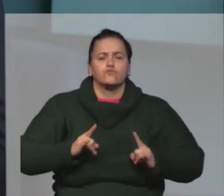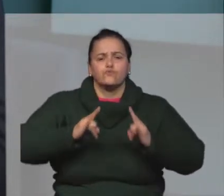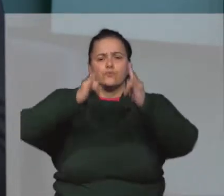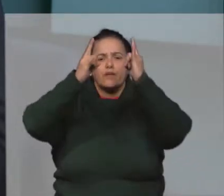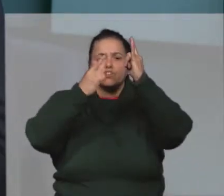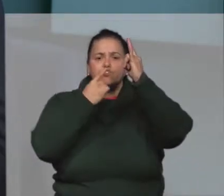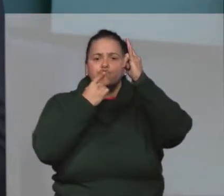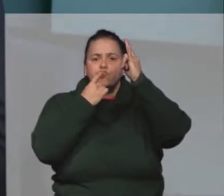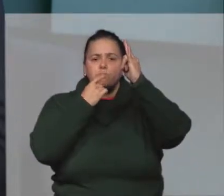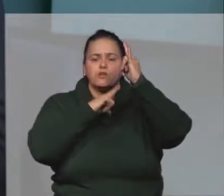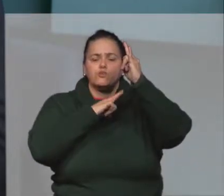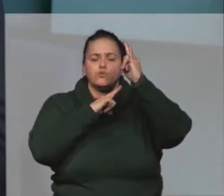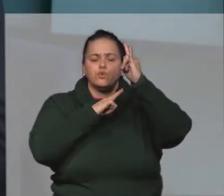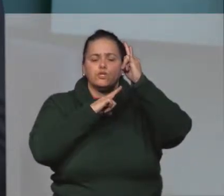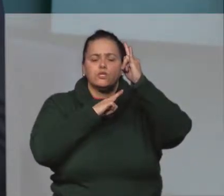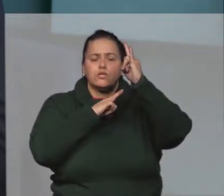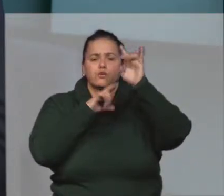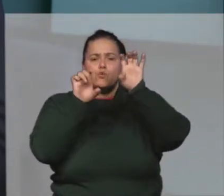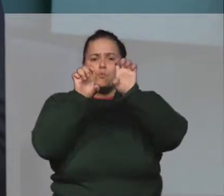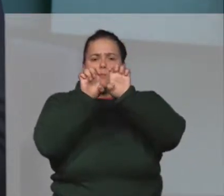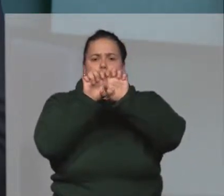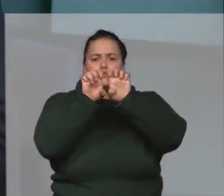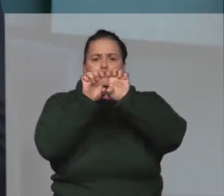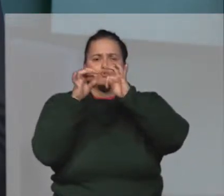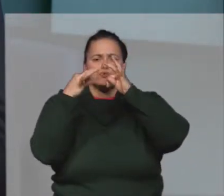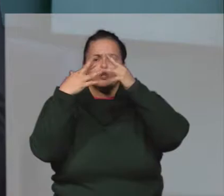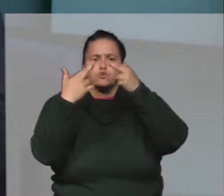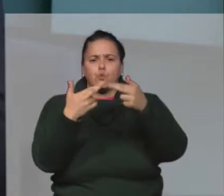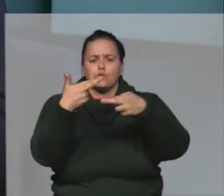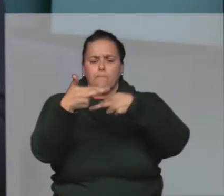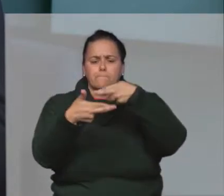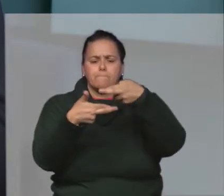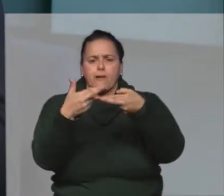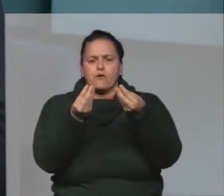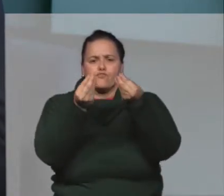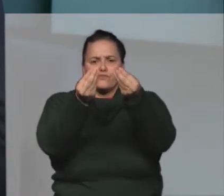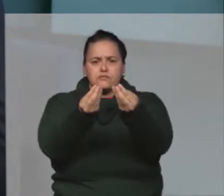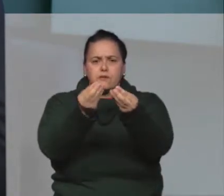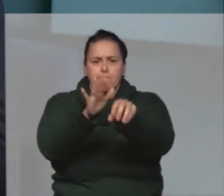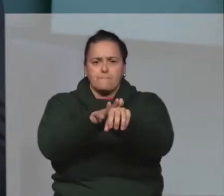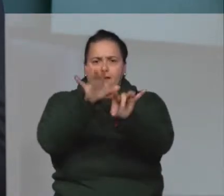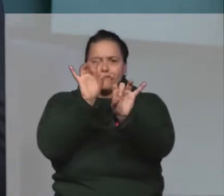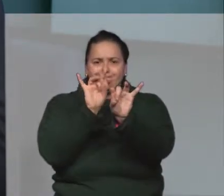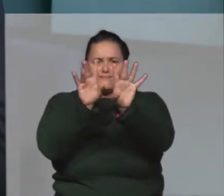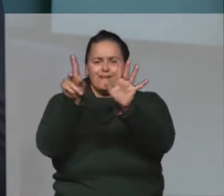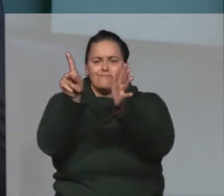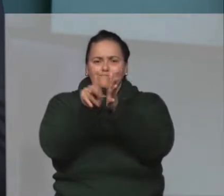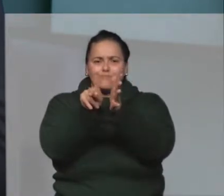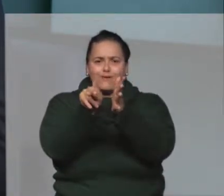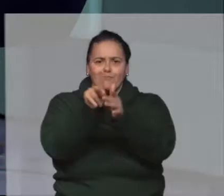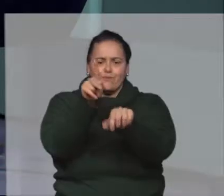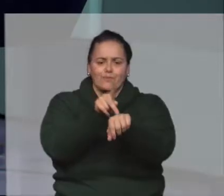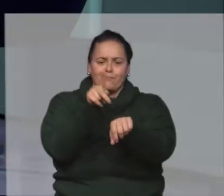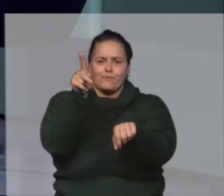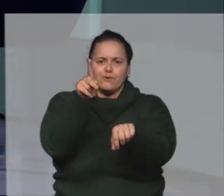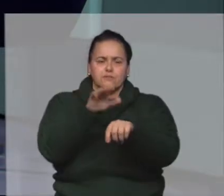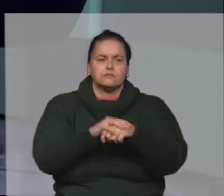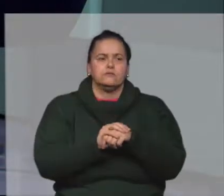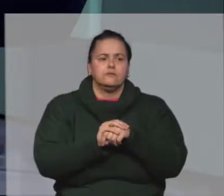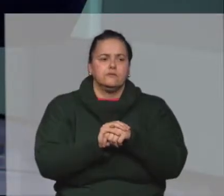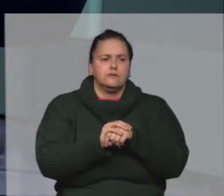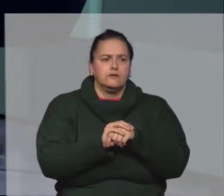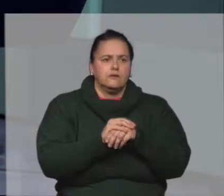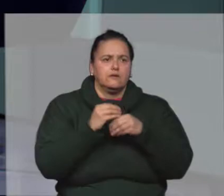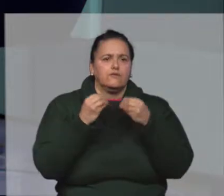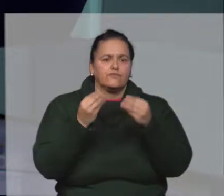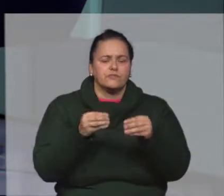vermelho, onde a gente tem lá uma estrutura toda reformada, né, para oferecer mais conforto. Um próprio para a pós-graduação, né?